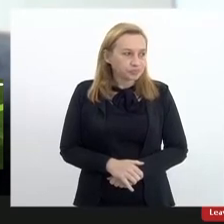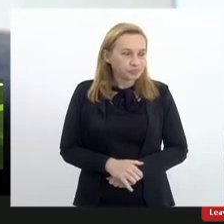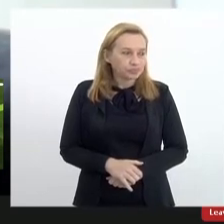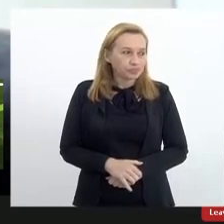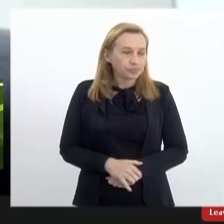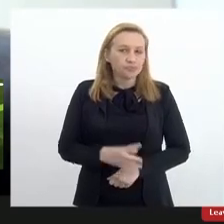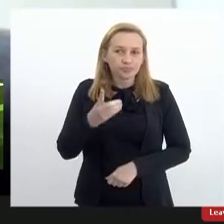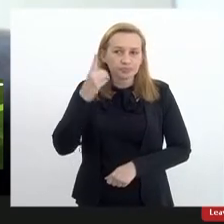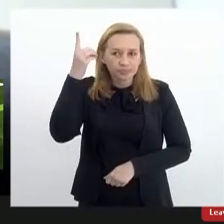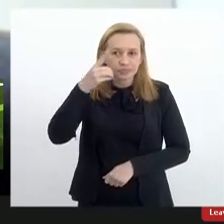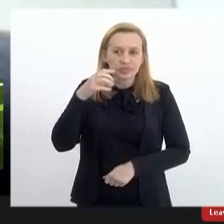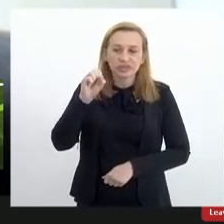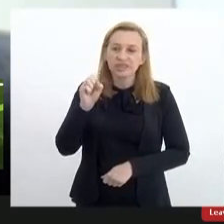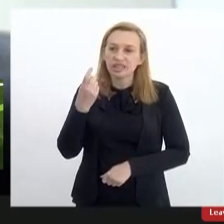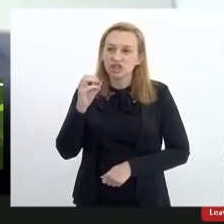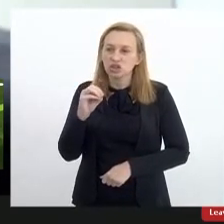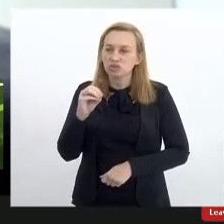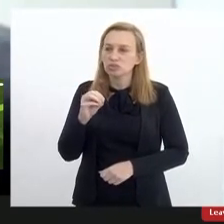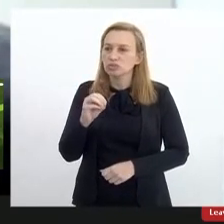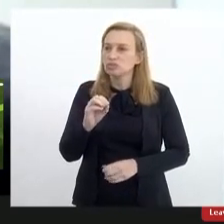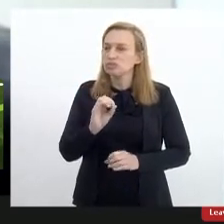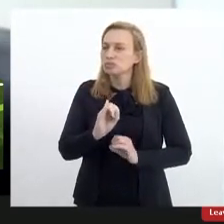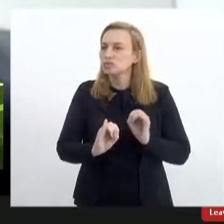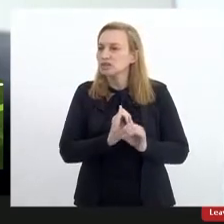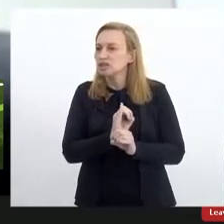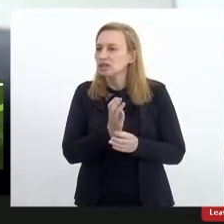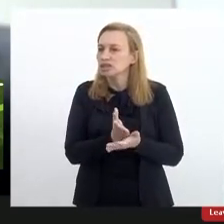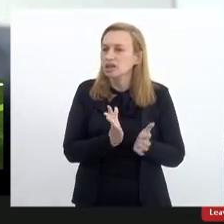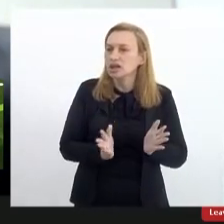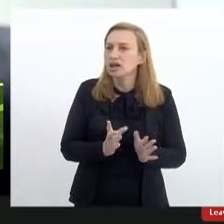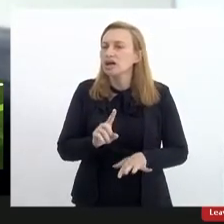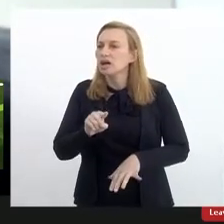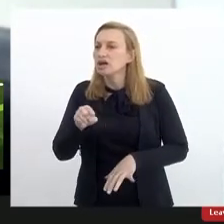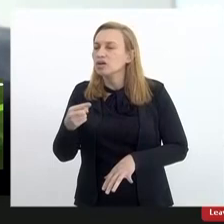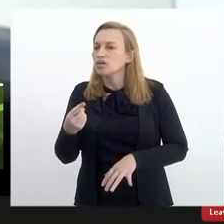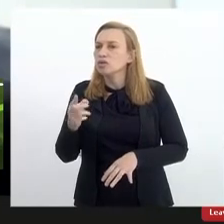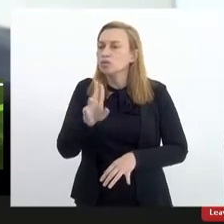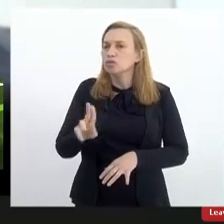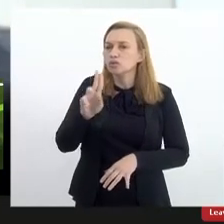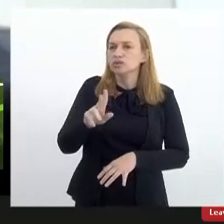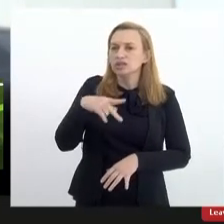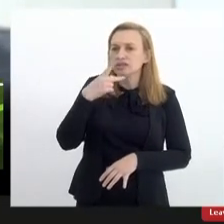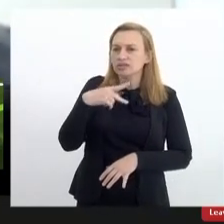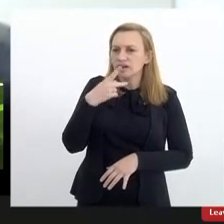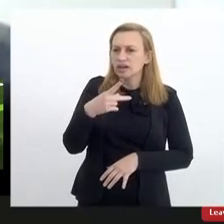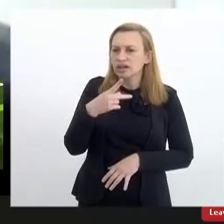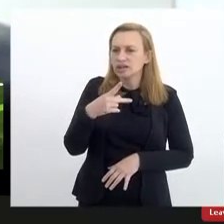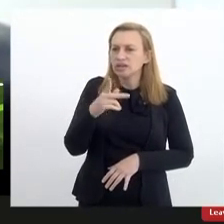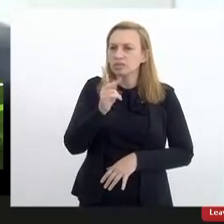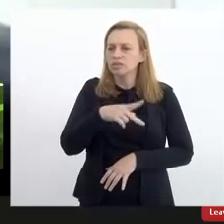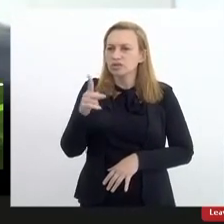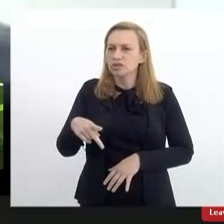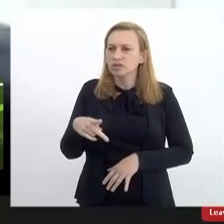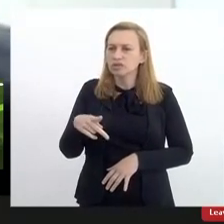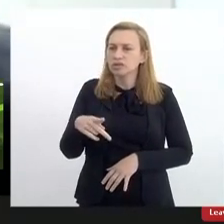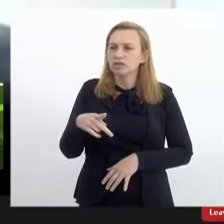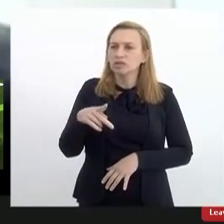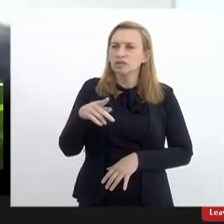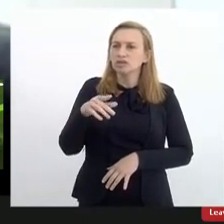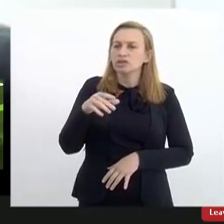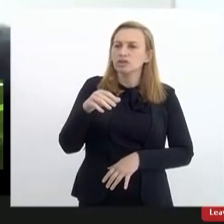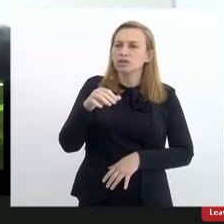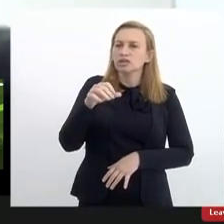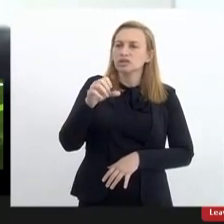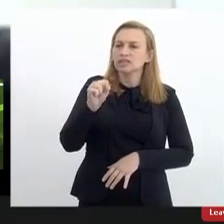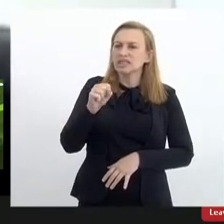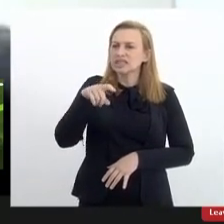O deputado Sérgio deve ter caído. Então, vou chamar agora para fazer uso da palavra a Sãozinha, professora Sãozinha do CEP, e na